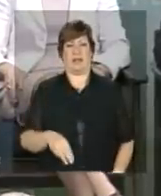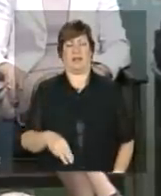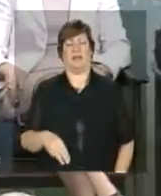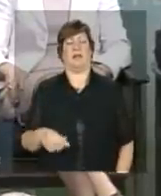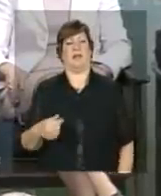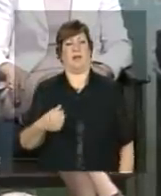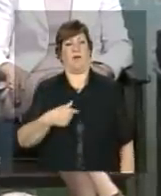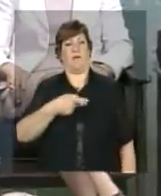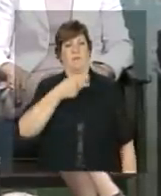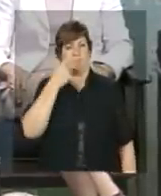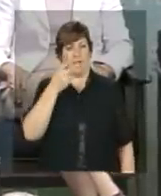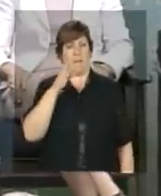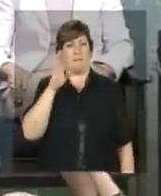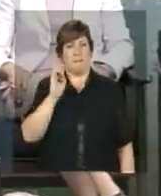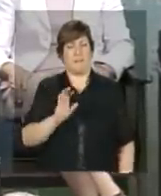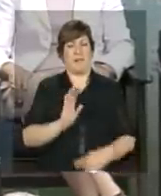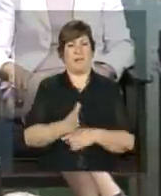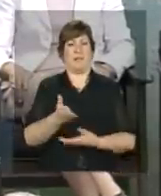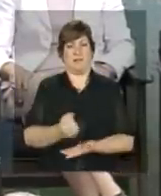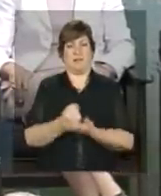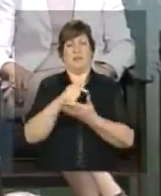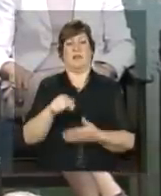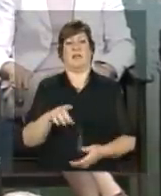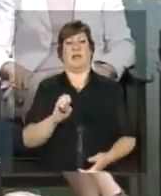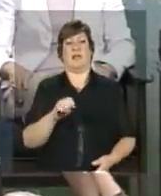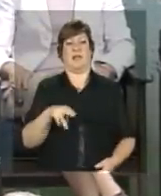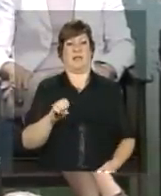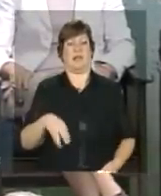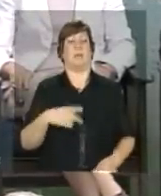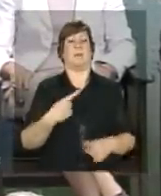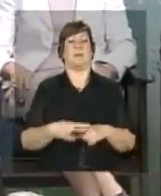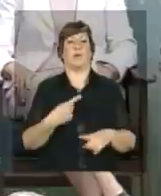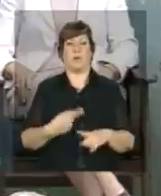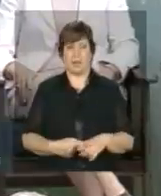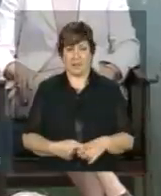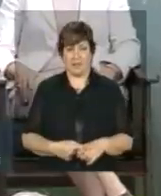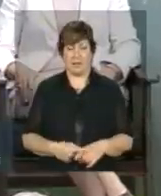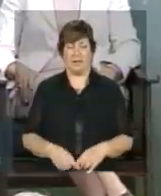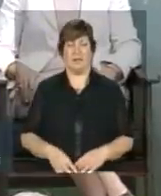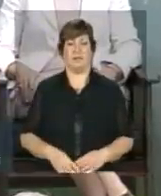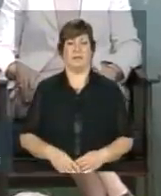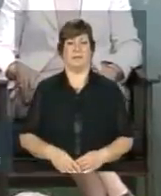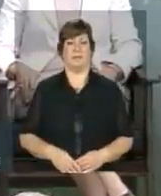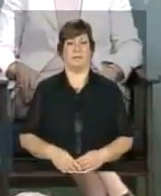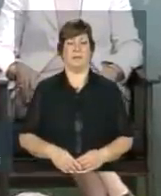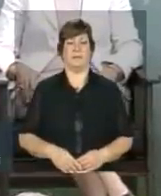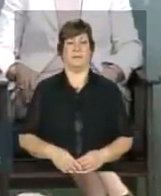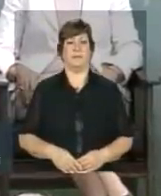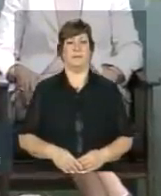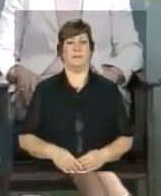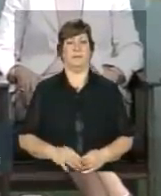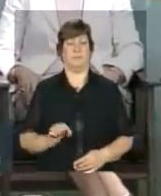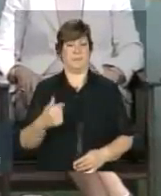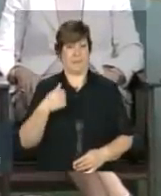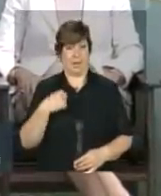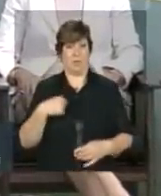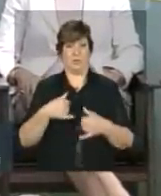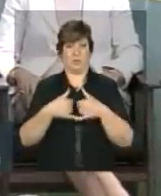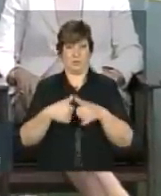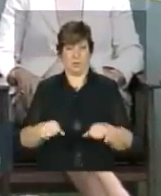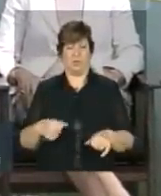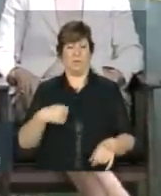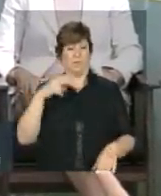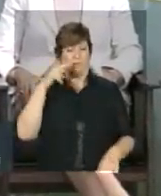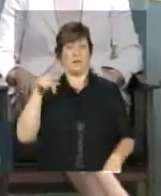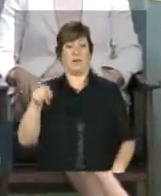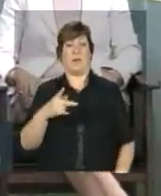a partir de uma pergunta me dirigida pelos jornalistas por que eu estou fazendo estou